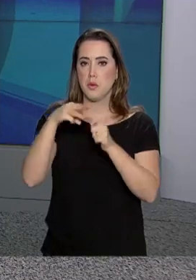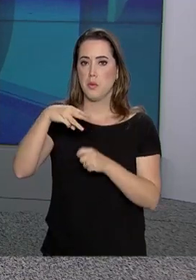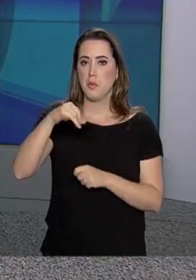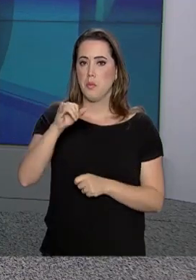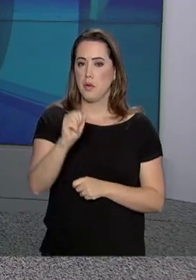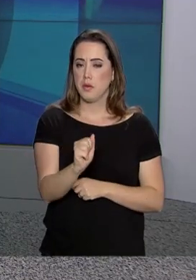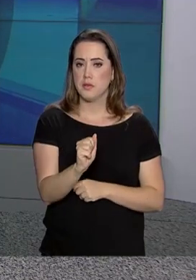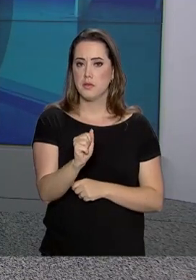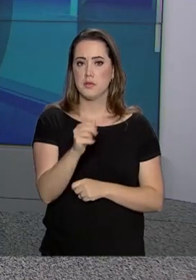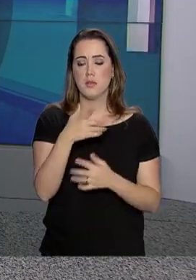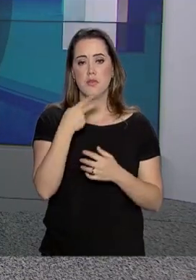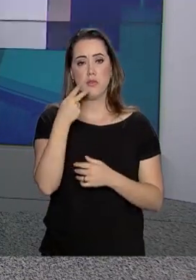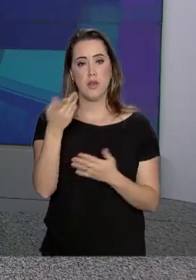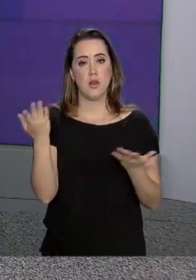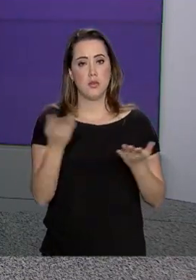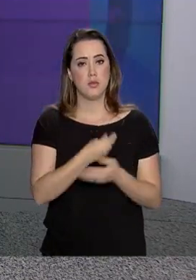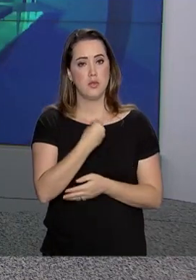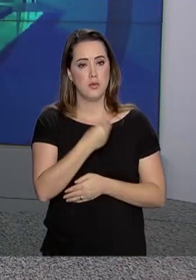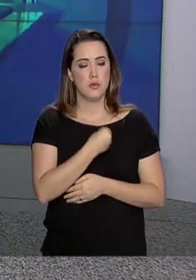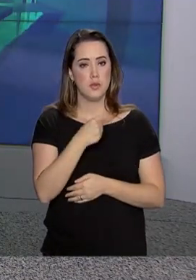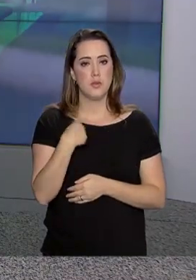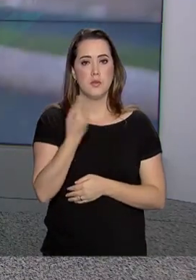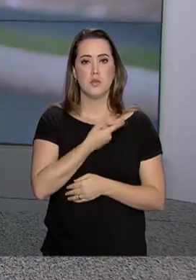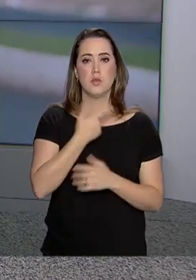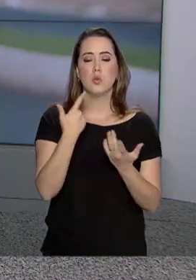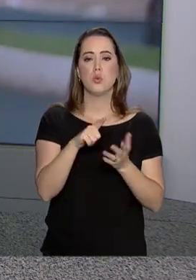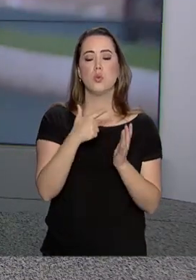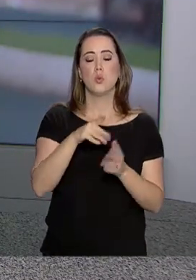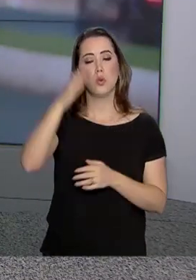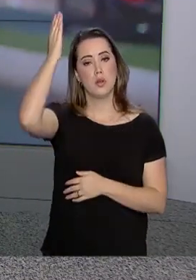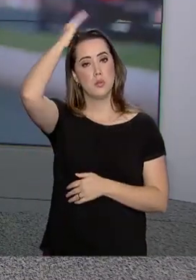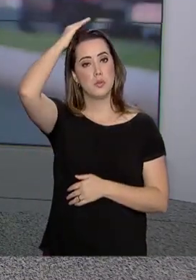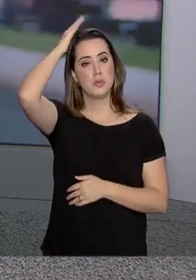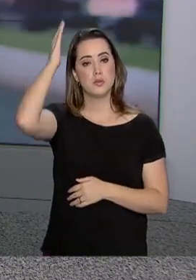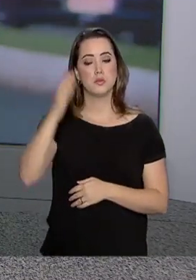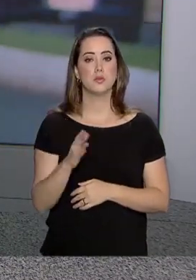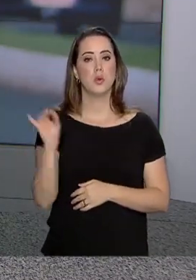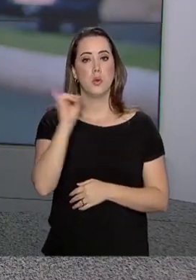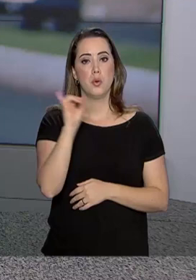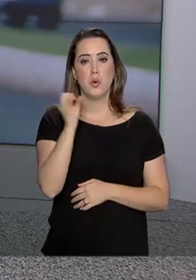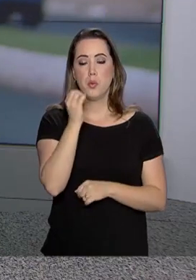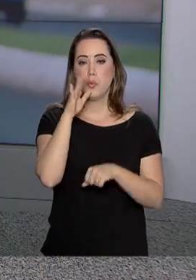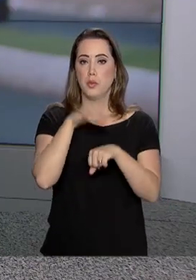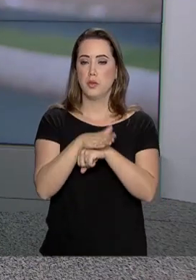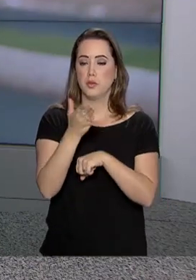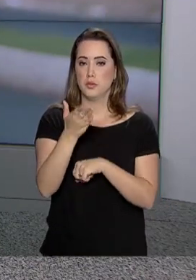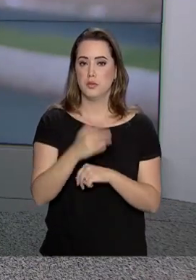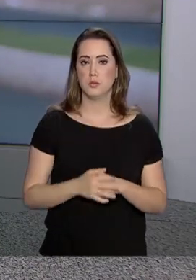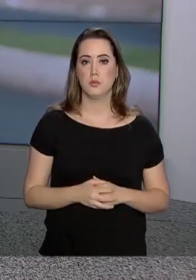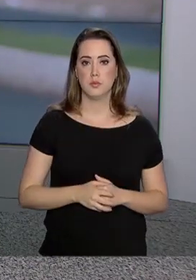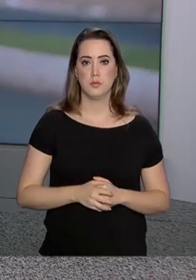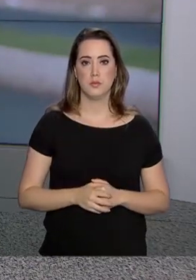Márcia Fernandes fala ao vivo com a gente direto do Paraná. Olá, Márcia, boa noite.